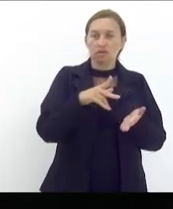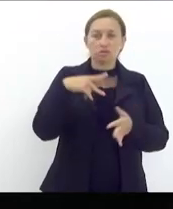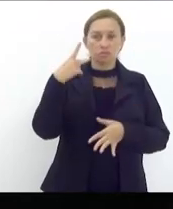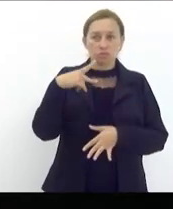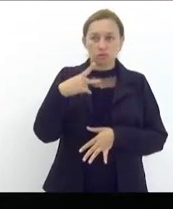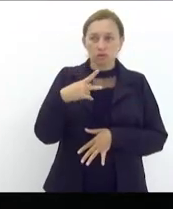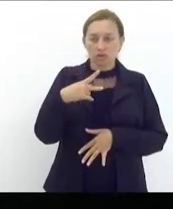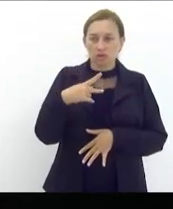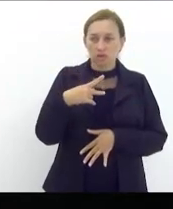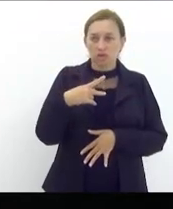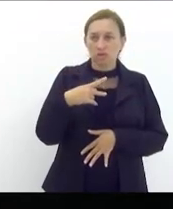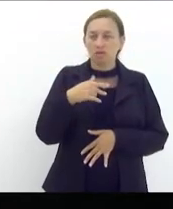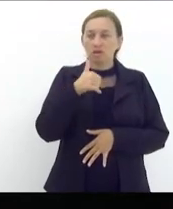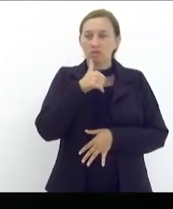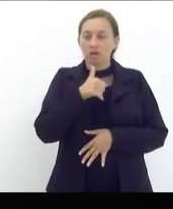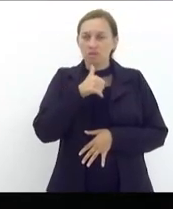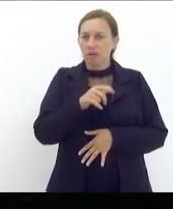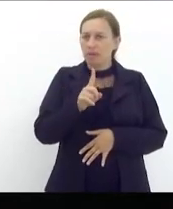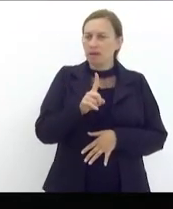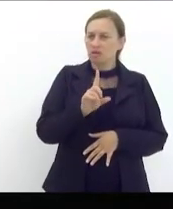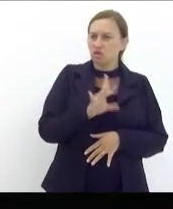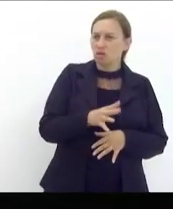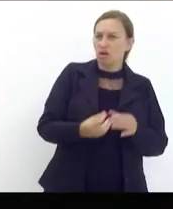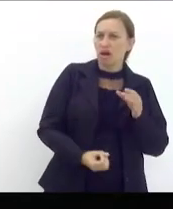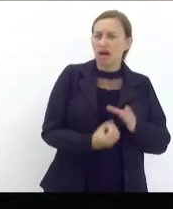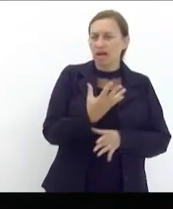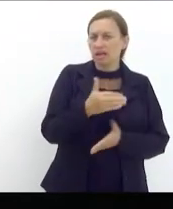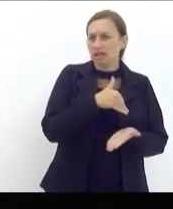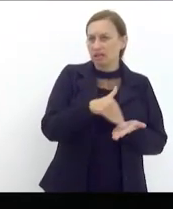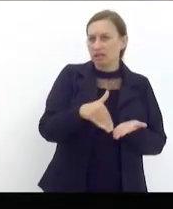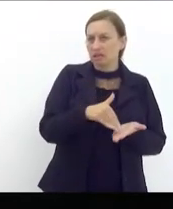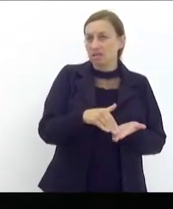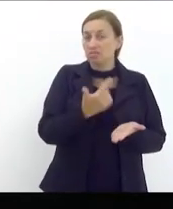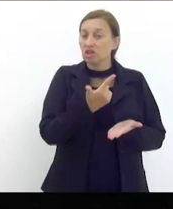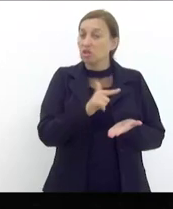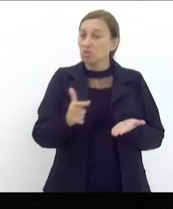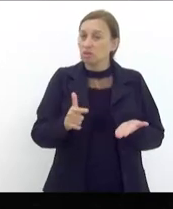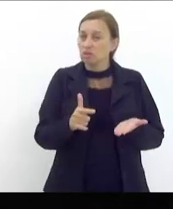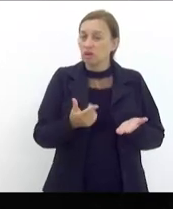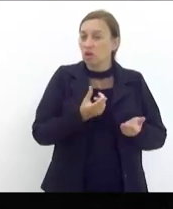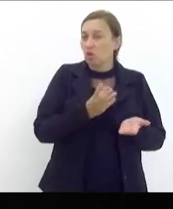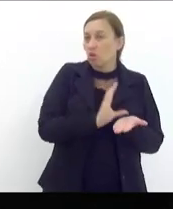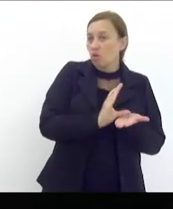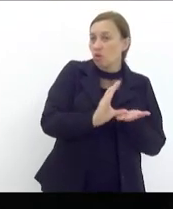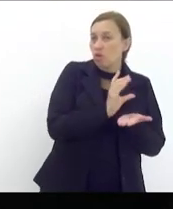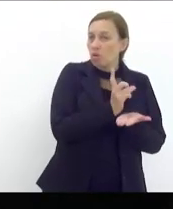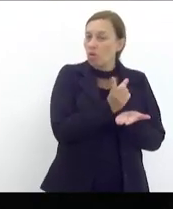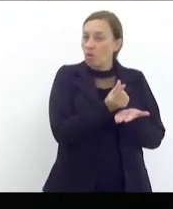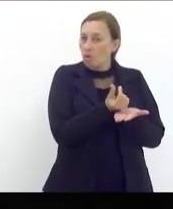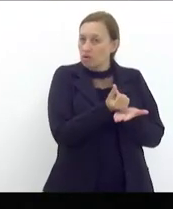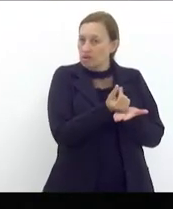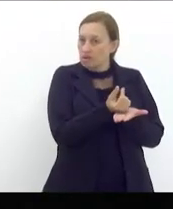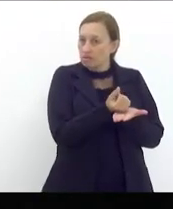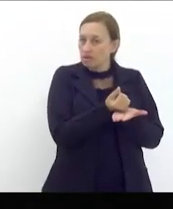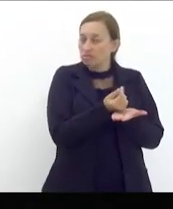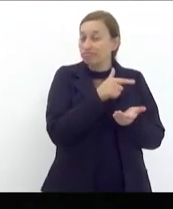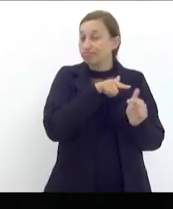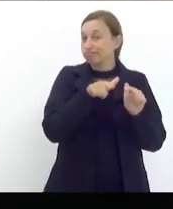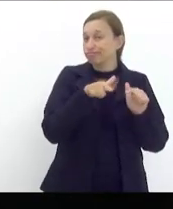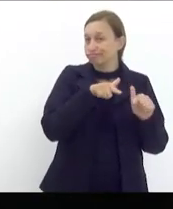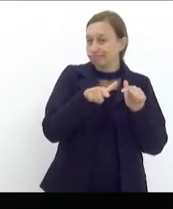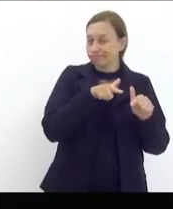para as mulheres mas não adianta criar uma secretaria quando não há orçamento disponível para um trabalho